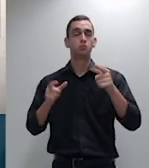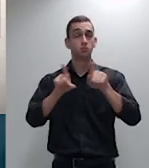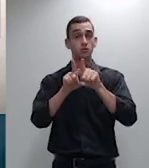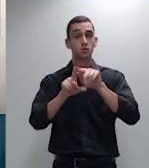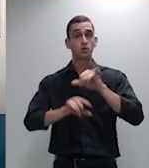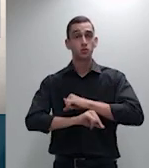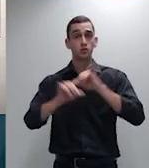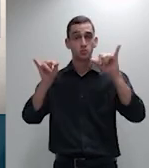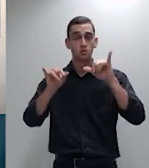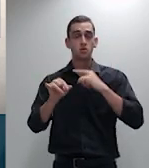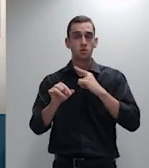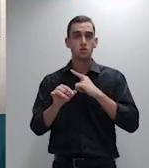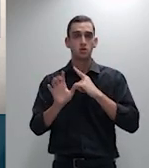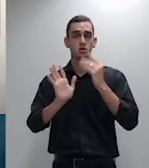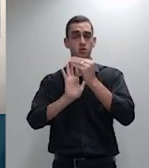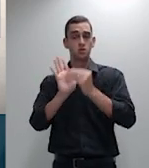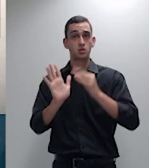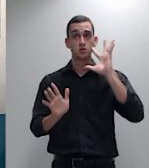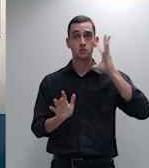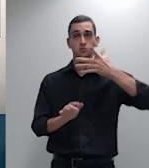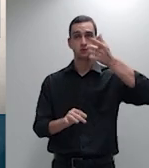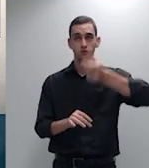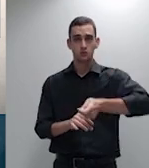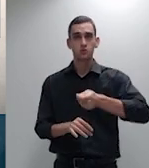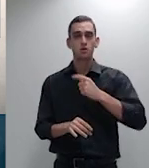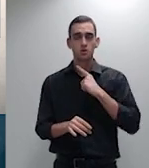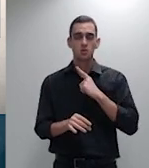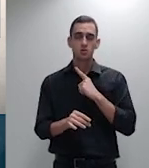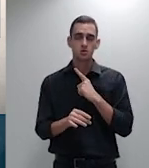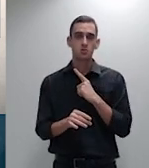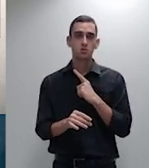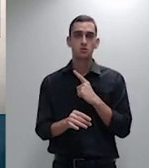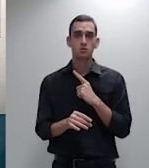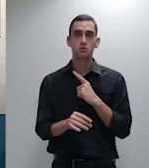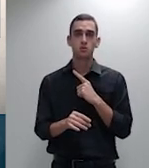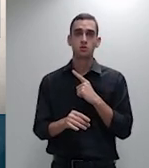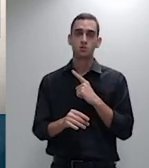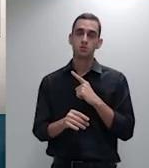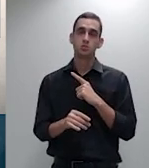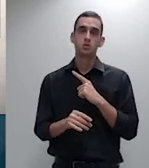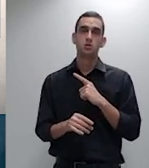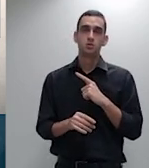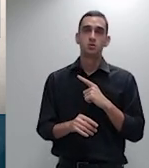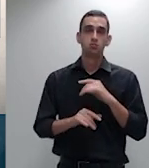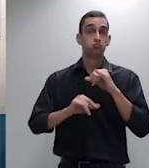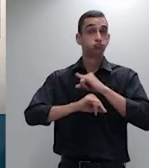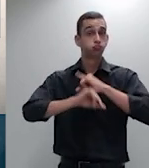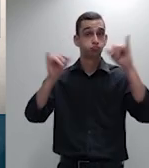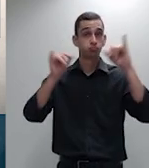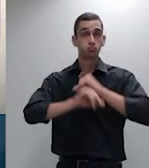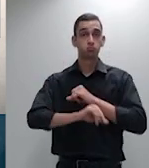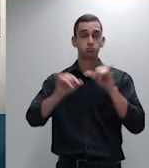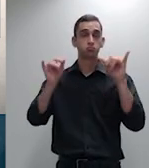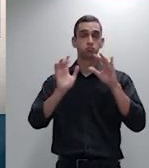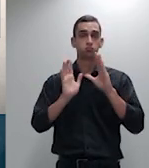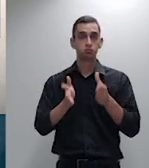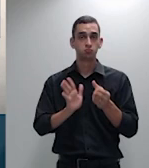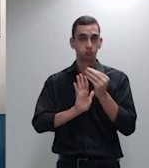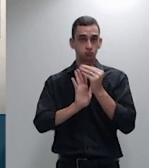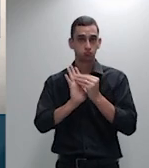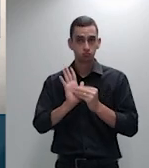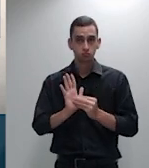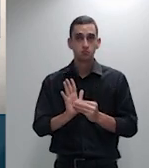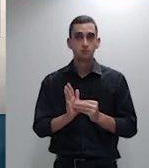da decisão proferida e o feito e o feito prossegue